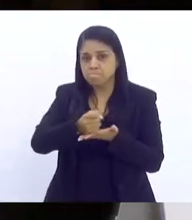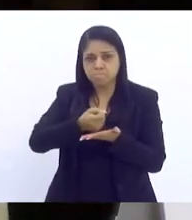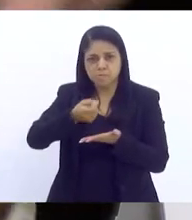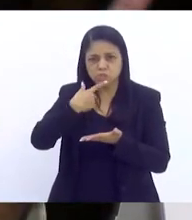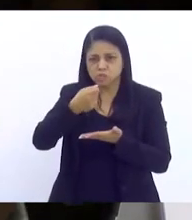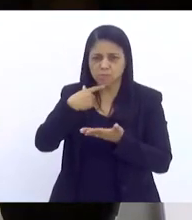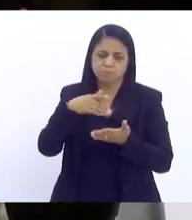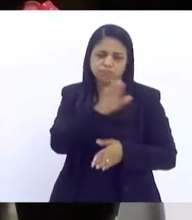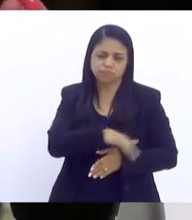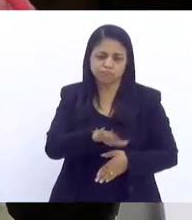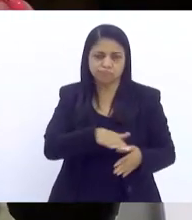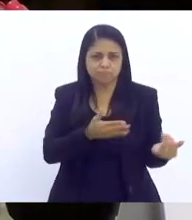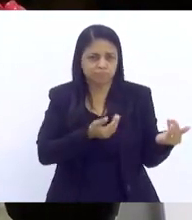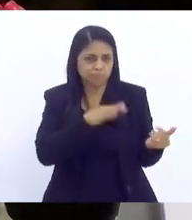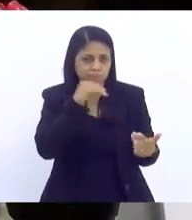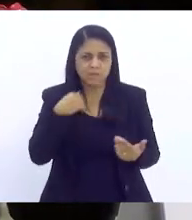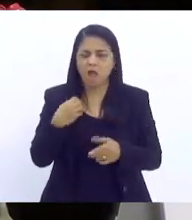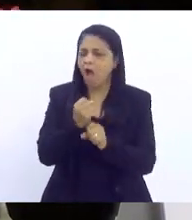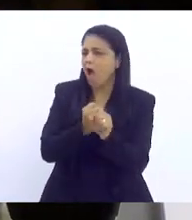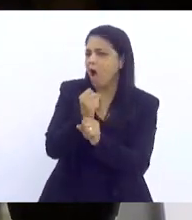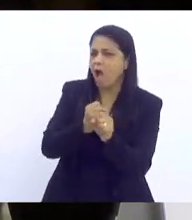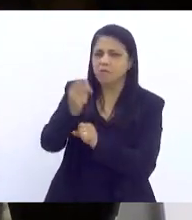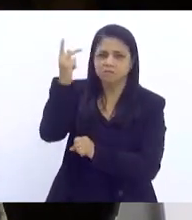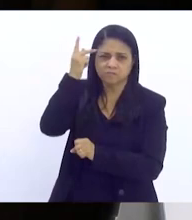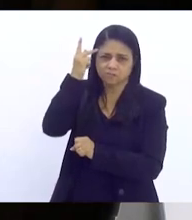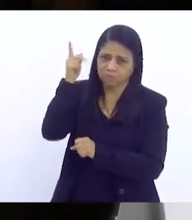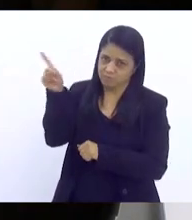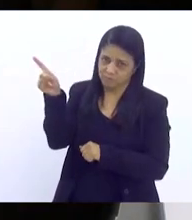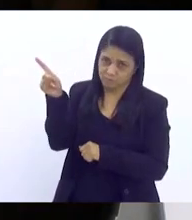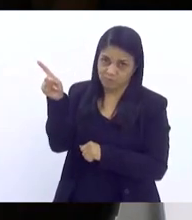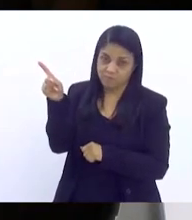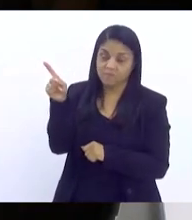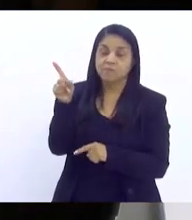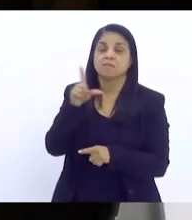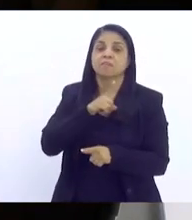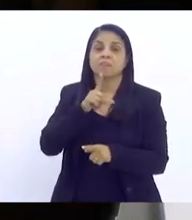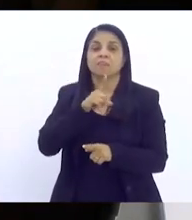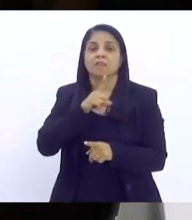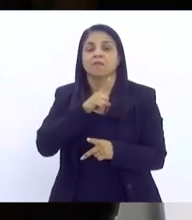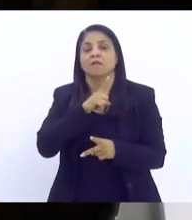há muitos anos em São Paulo. E a gente tem